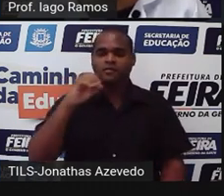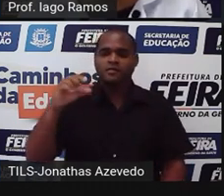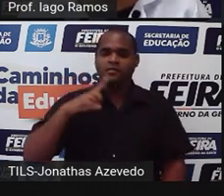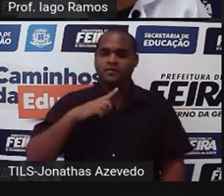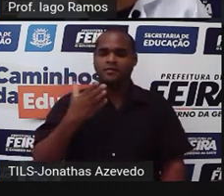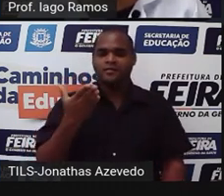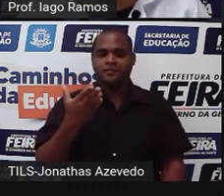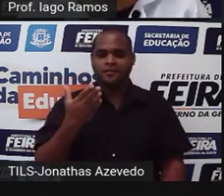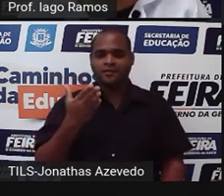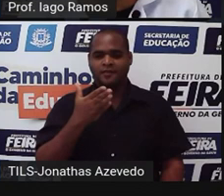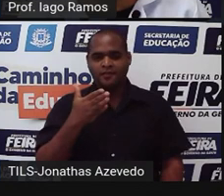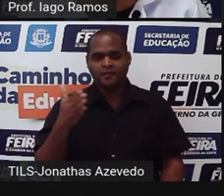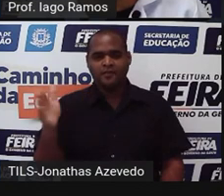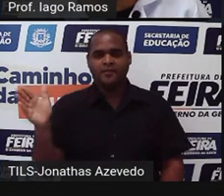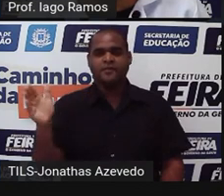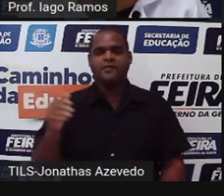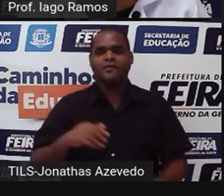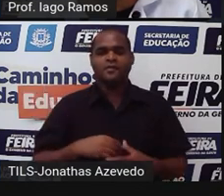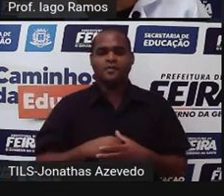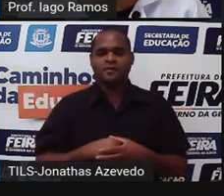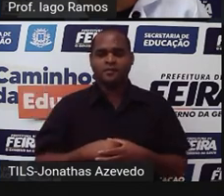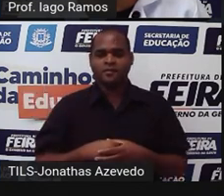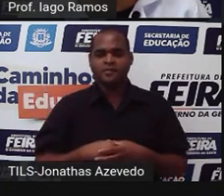Certo? Então, vamos adiantar pra vê-la pronta.